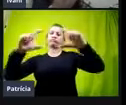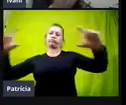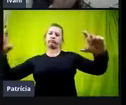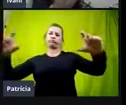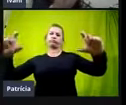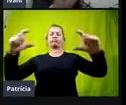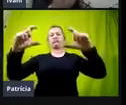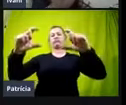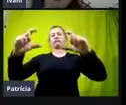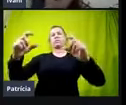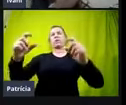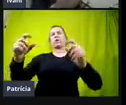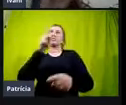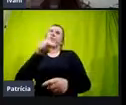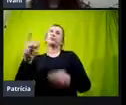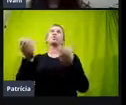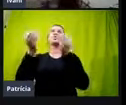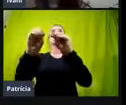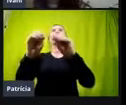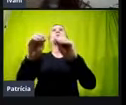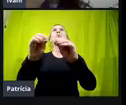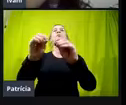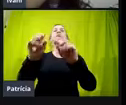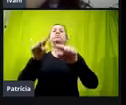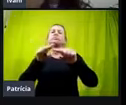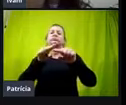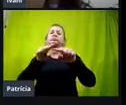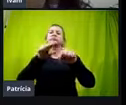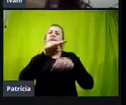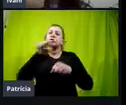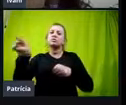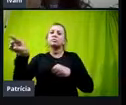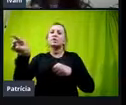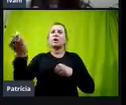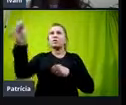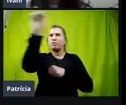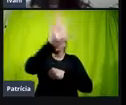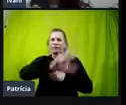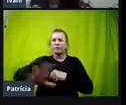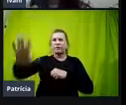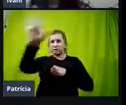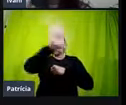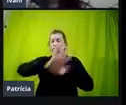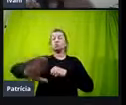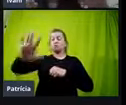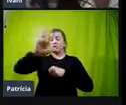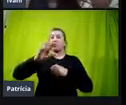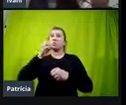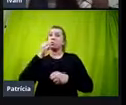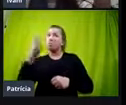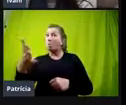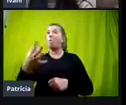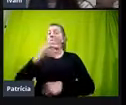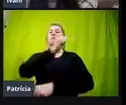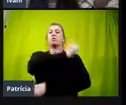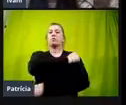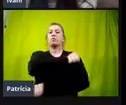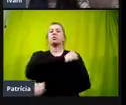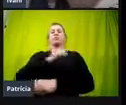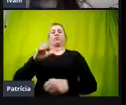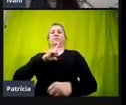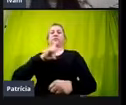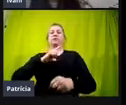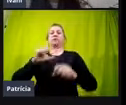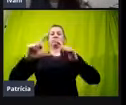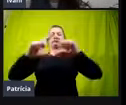colocado, assim, sublinhado, né? Porque é uma prova, visualmente, isso é muito bom para o aluno, né? Você tem ali, complete